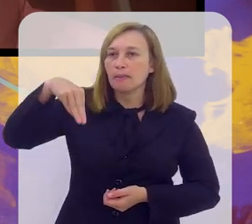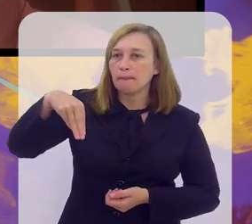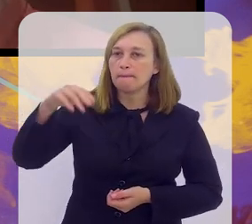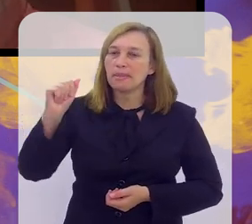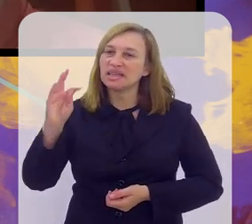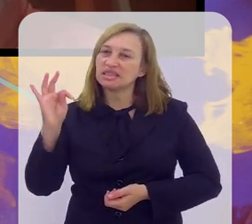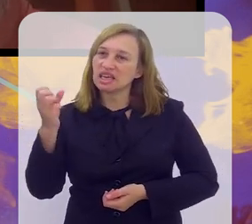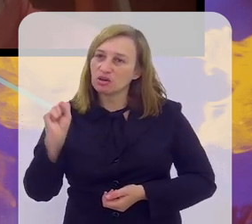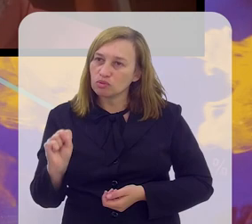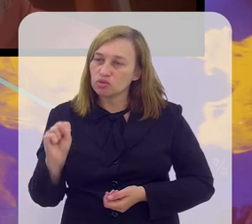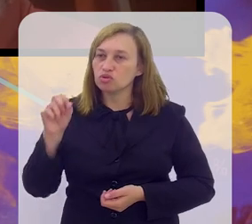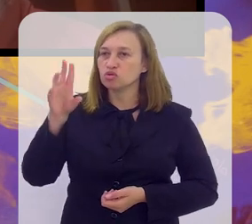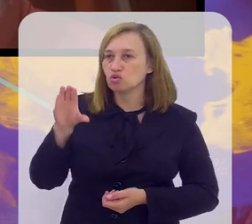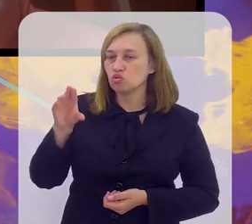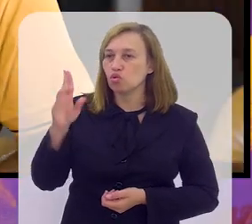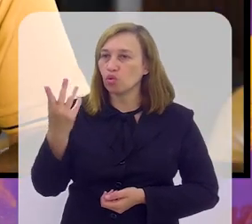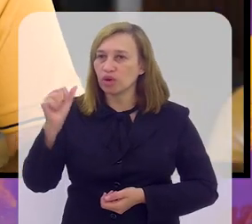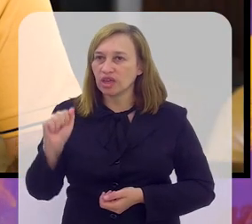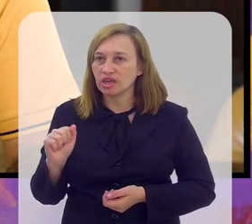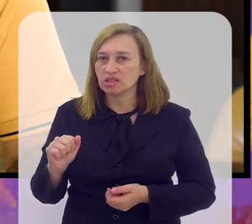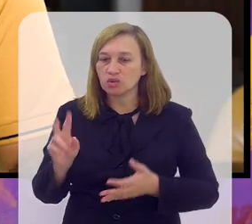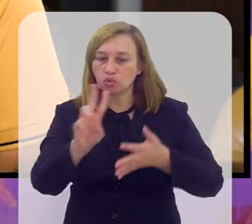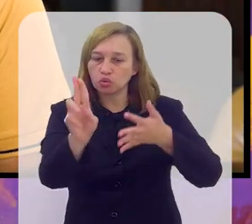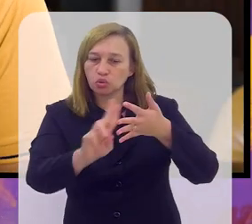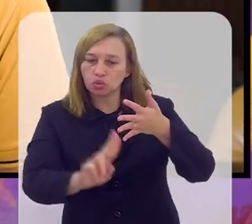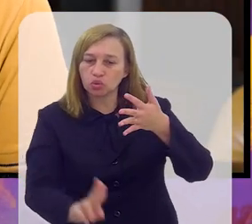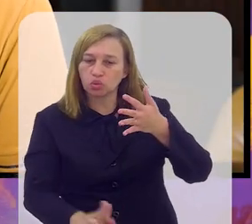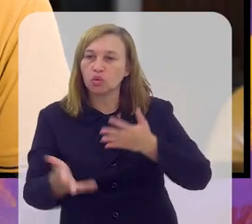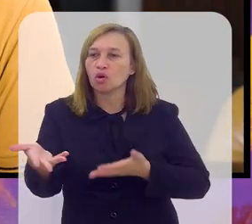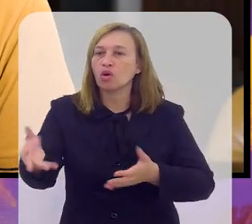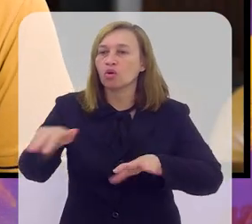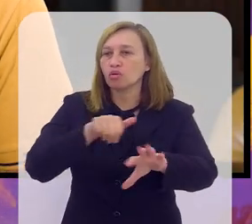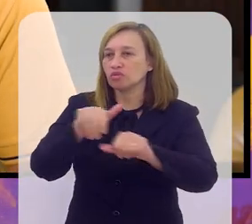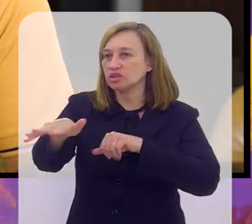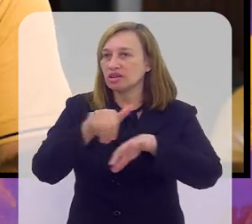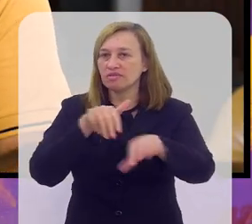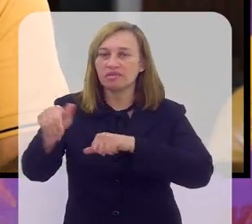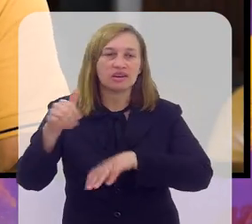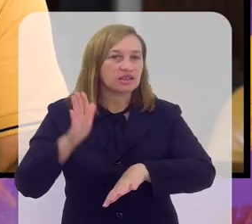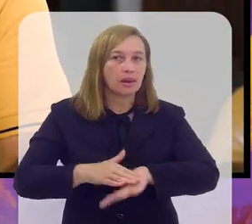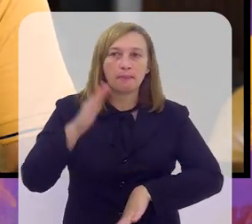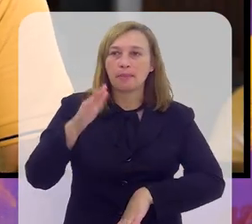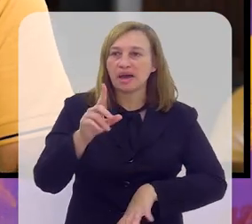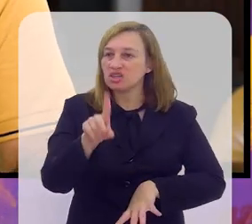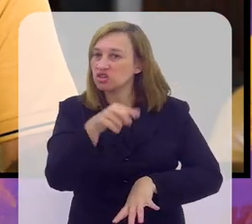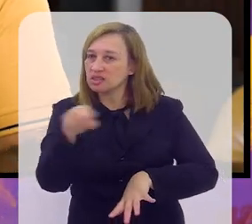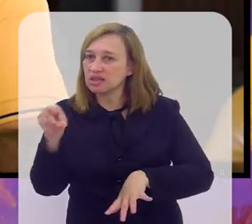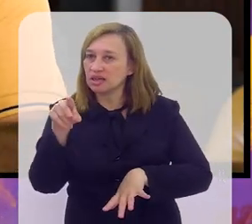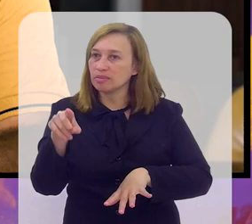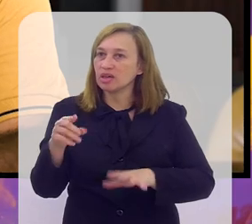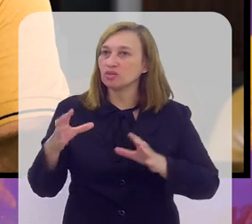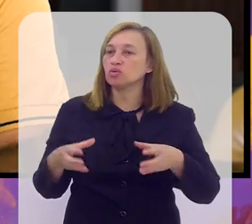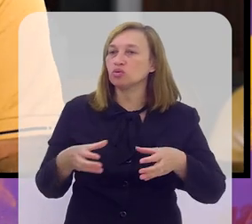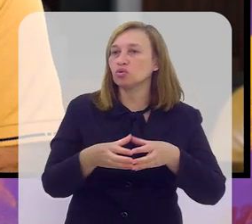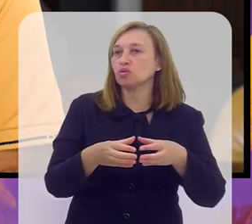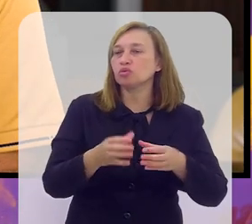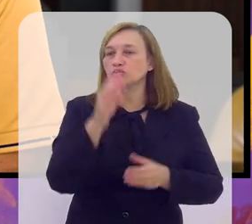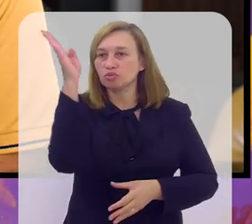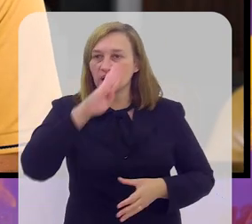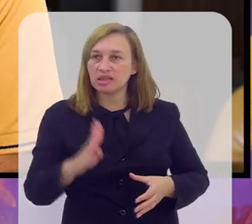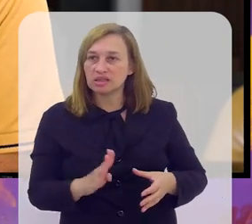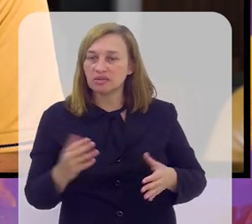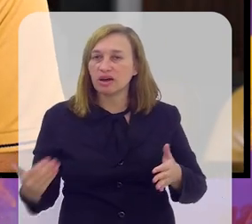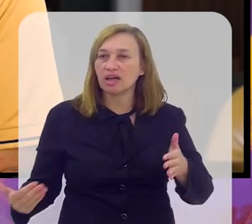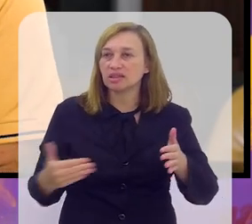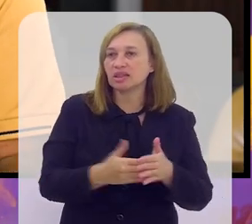também do futebol inglês. Estes foram jogadores convocados, a gente vai ter mais corte na seleção, até o